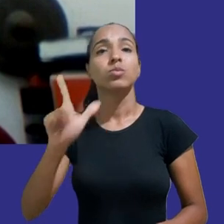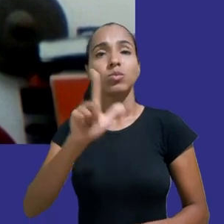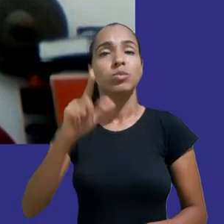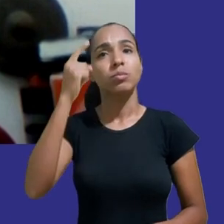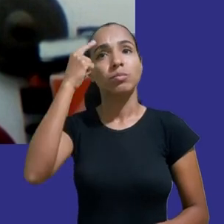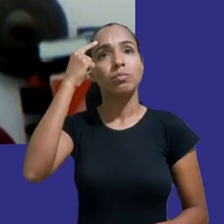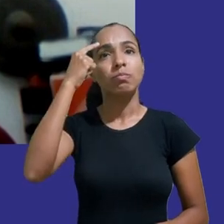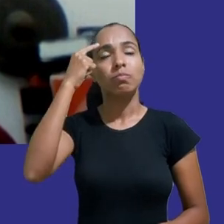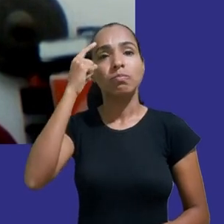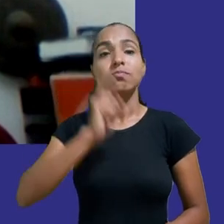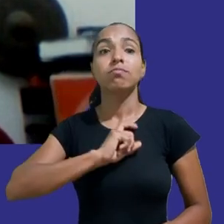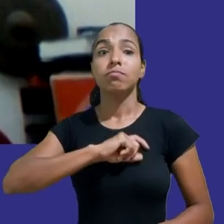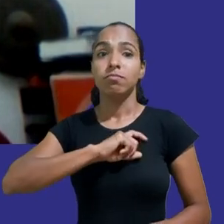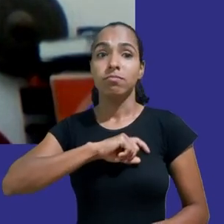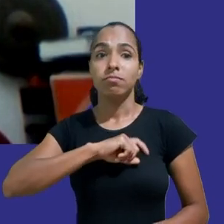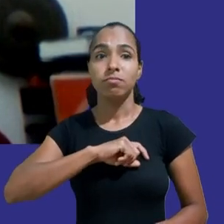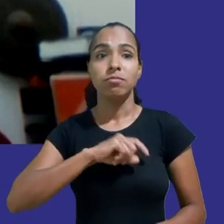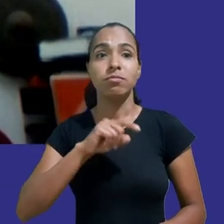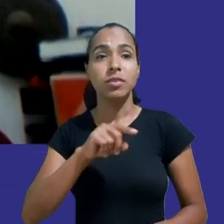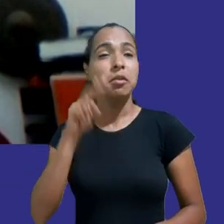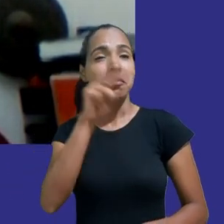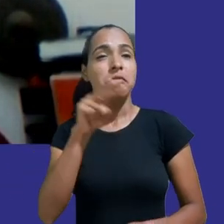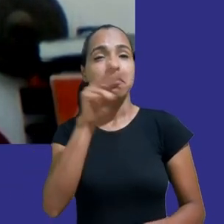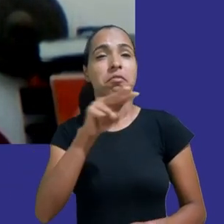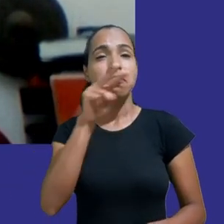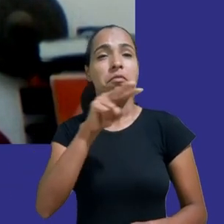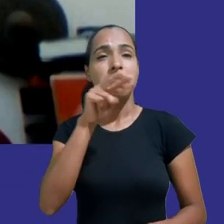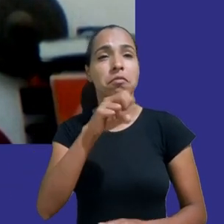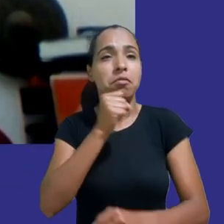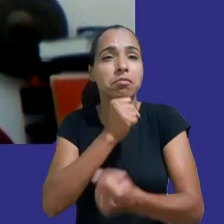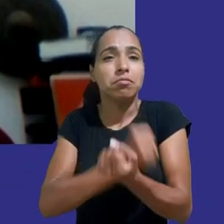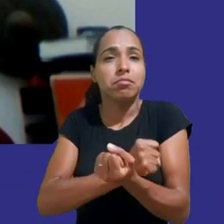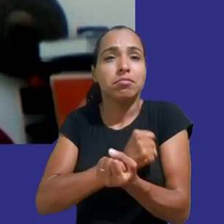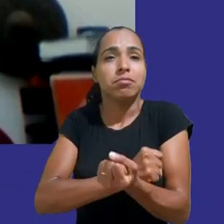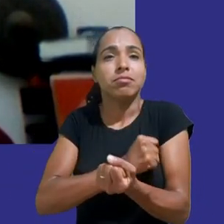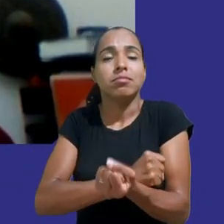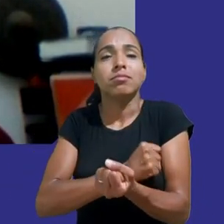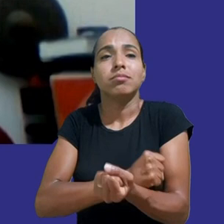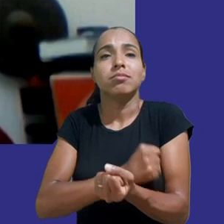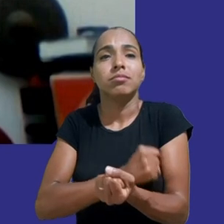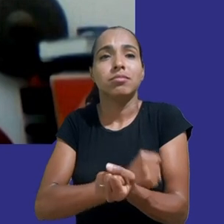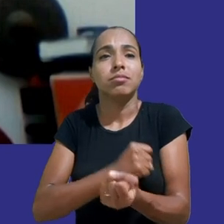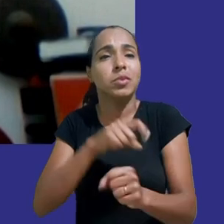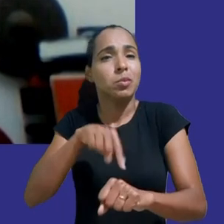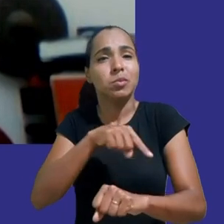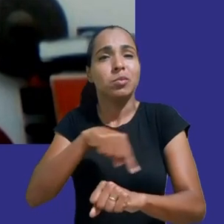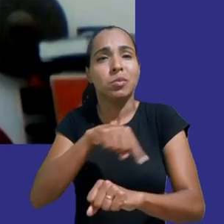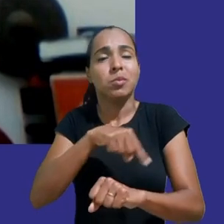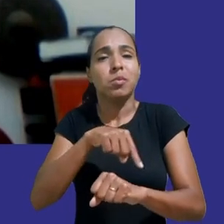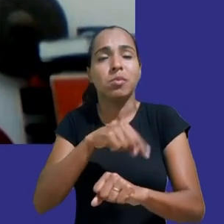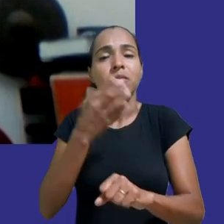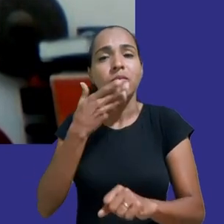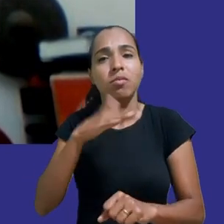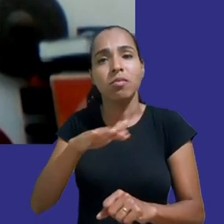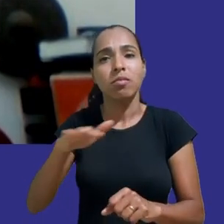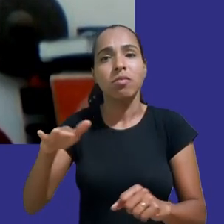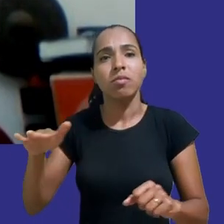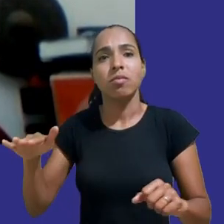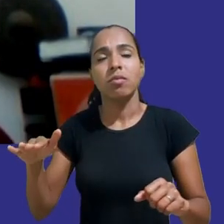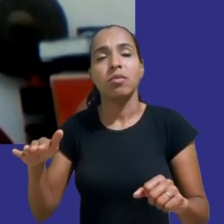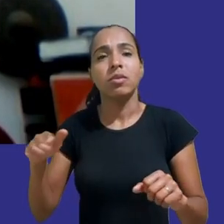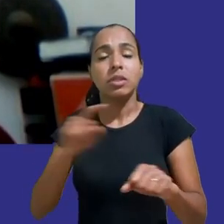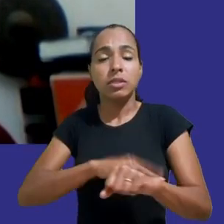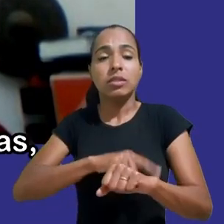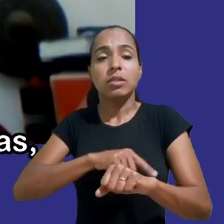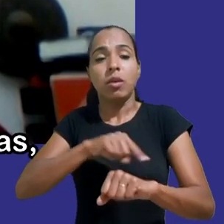viciantes que fazem com que as pessoas crianças neste caso fiquem conectadas o maior tempo possível não interessa